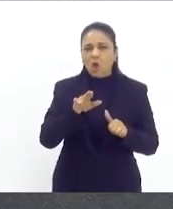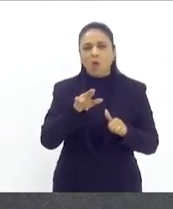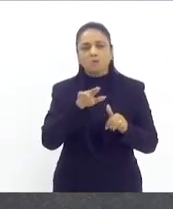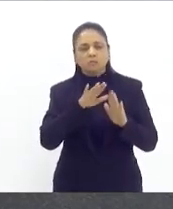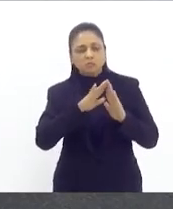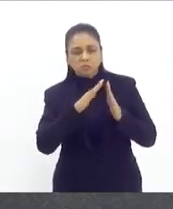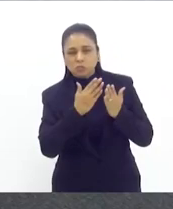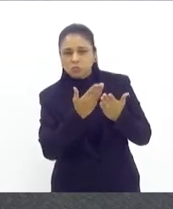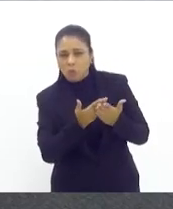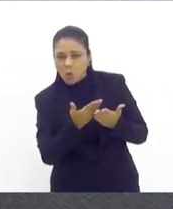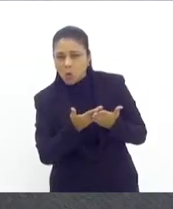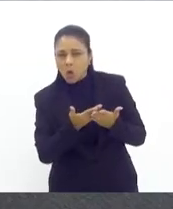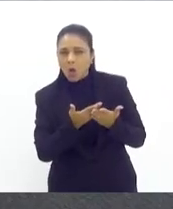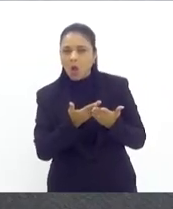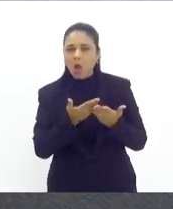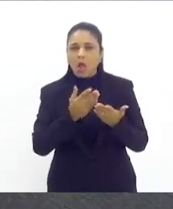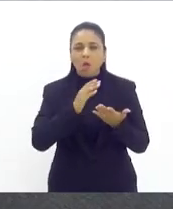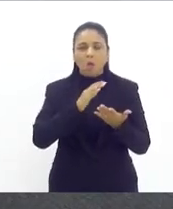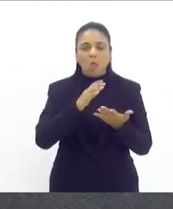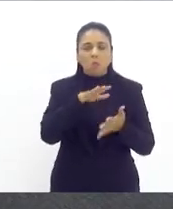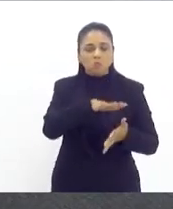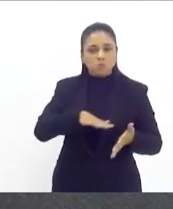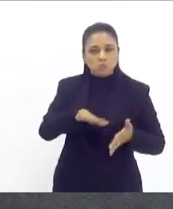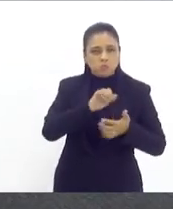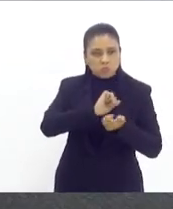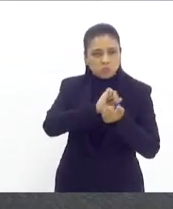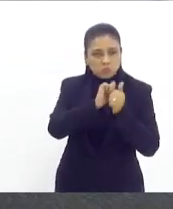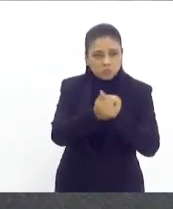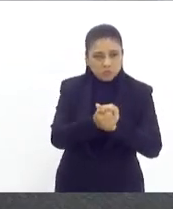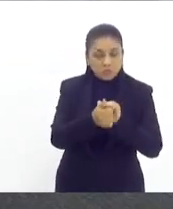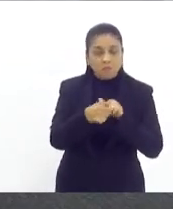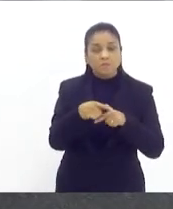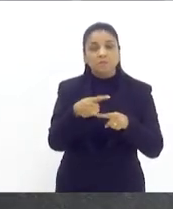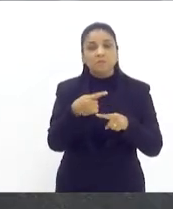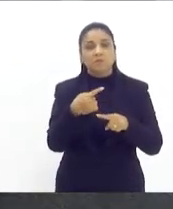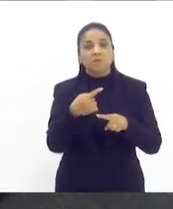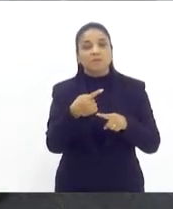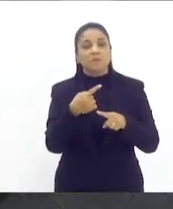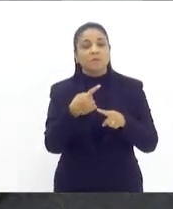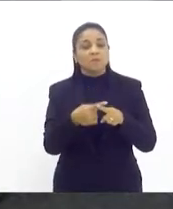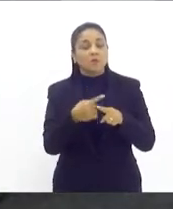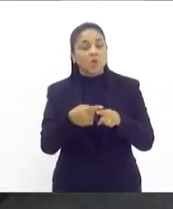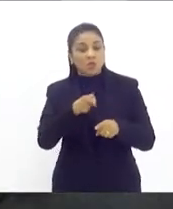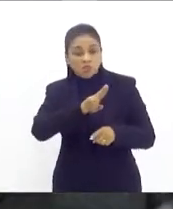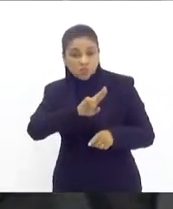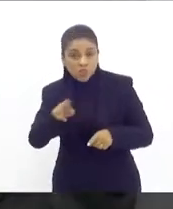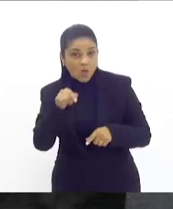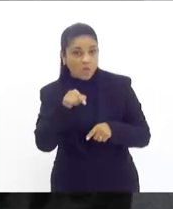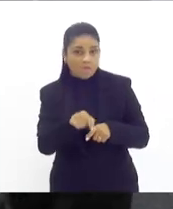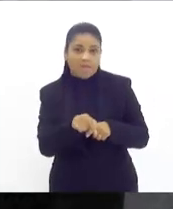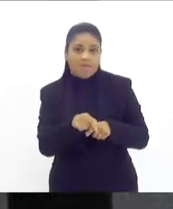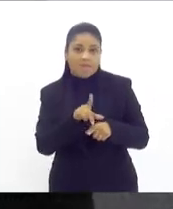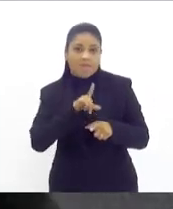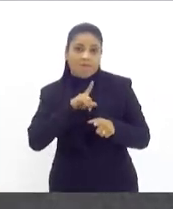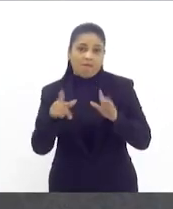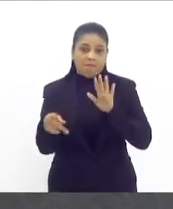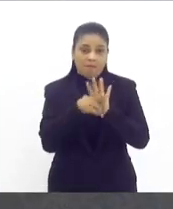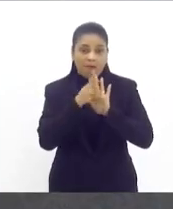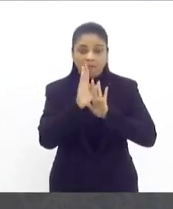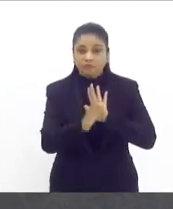de um equipamento esportivo, porque eu acho que, se ele levou aquele nome, há algum motivo